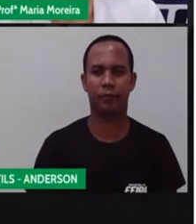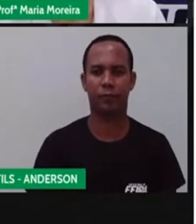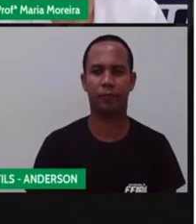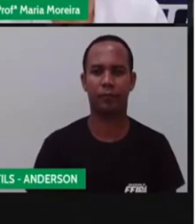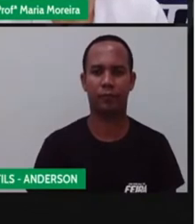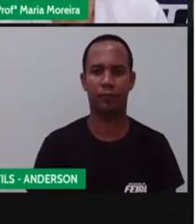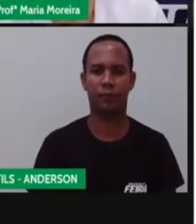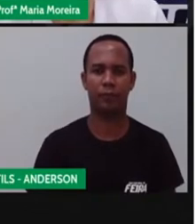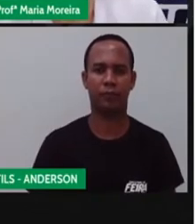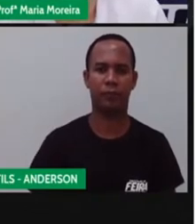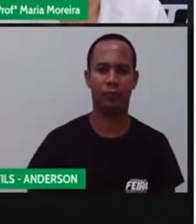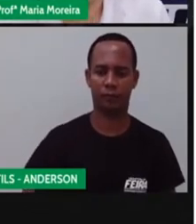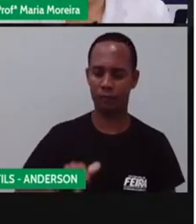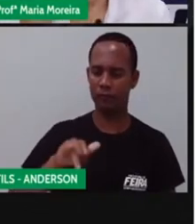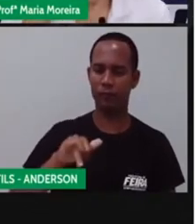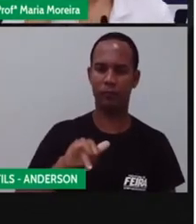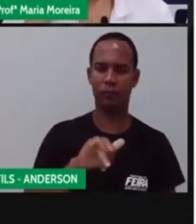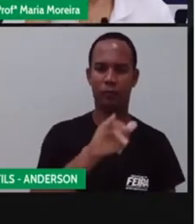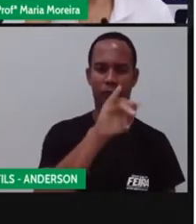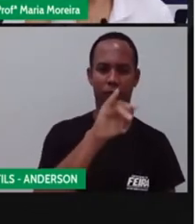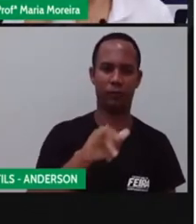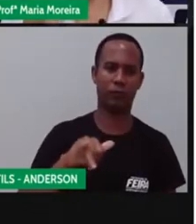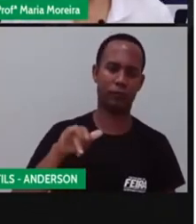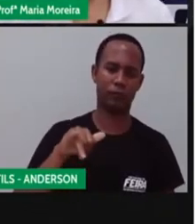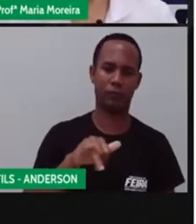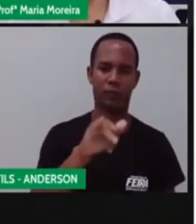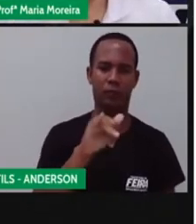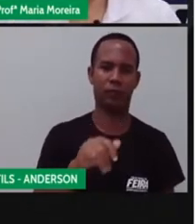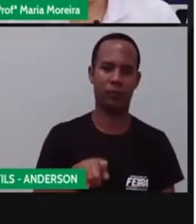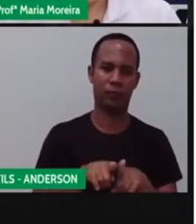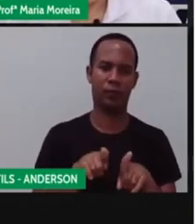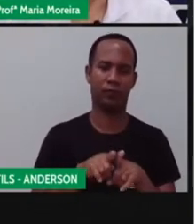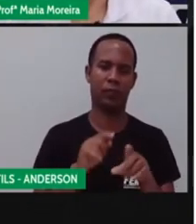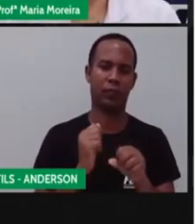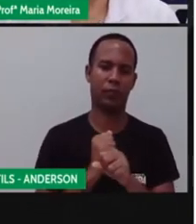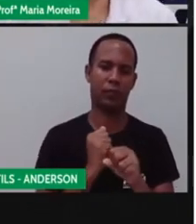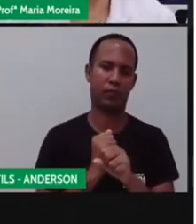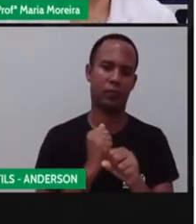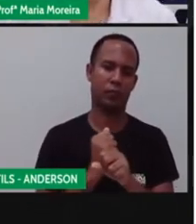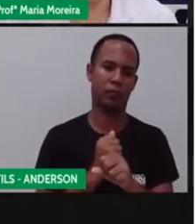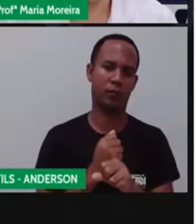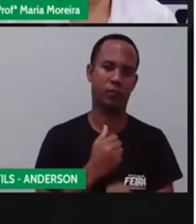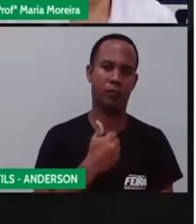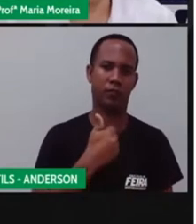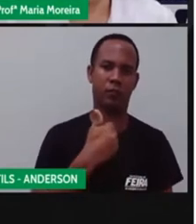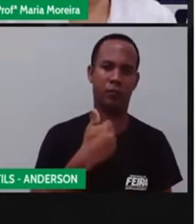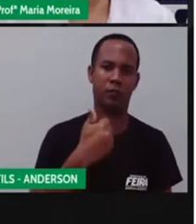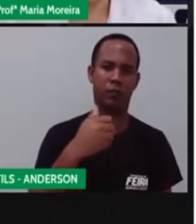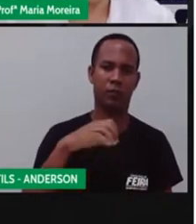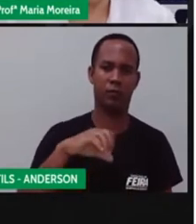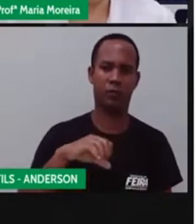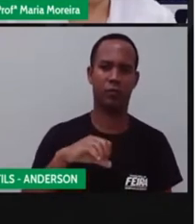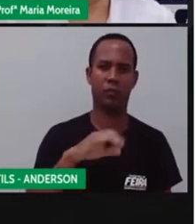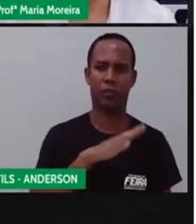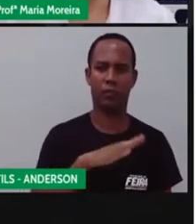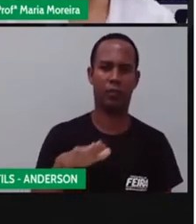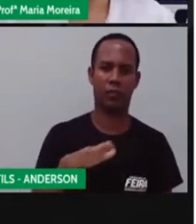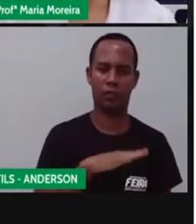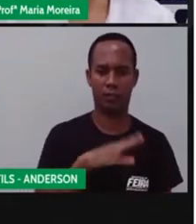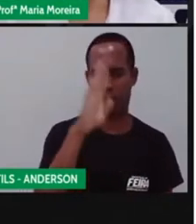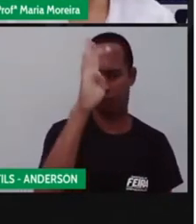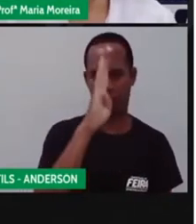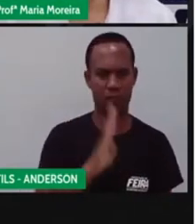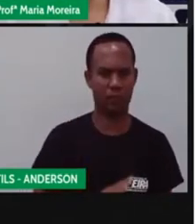Bom, até meados do século XIX, as crianças brasileiras tinham poucos brinquedos, ou